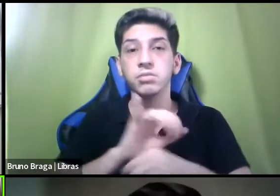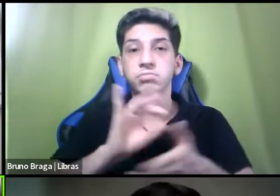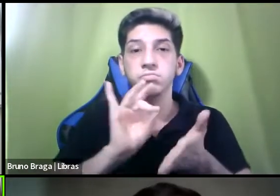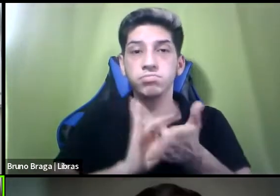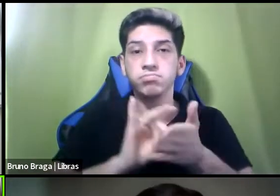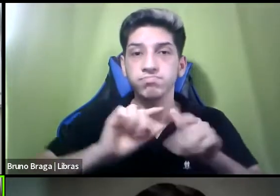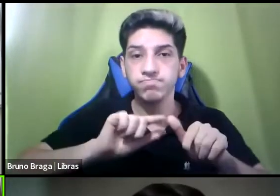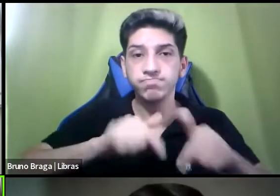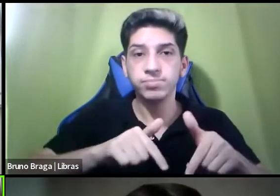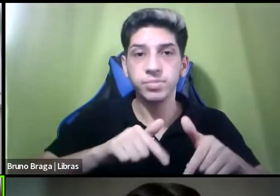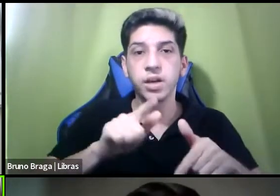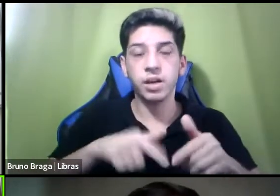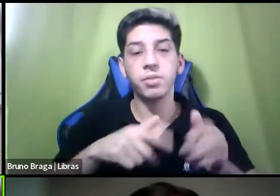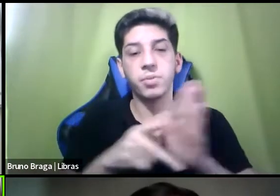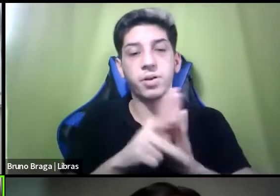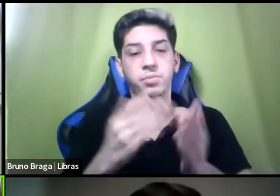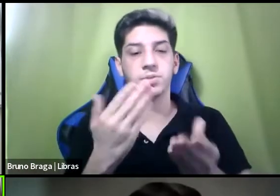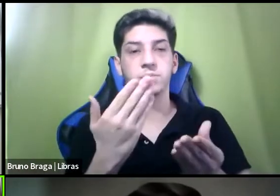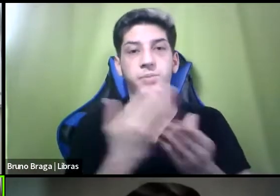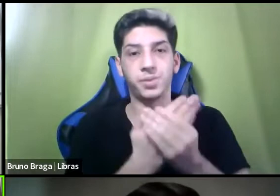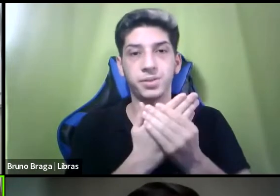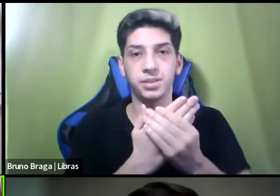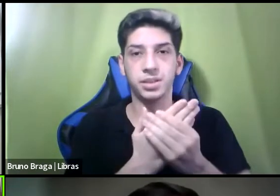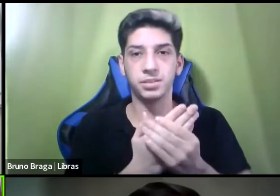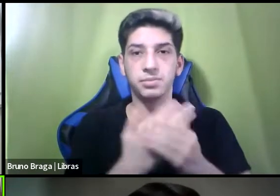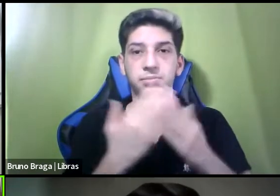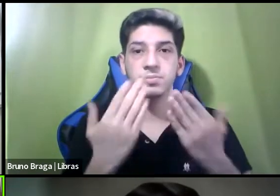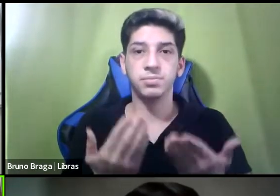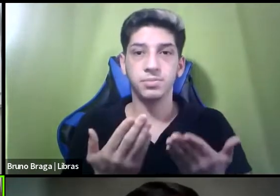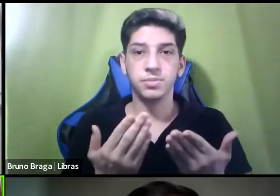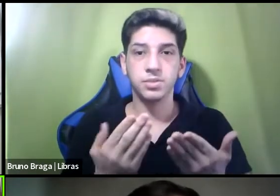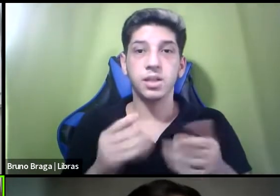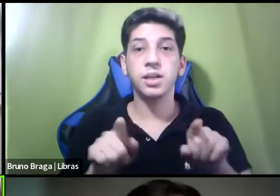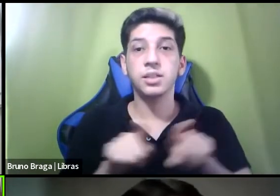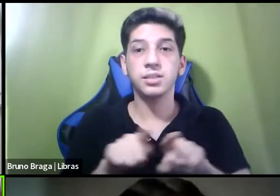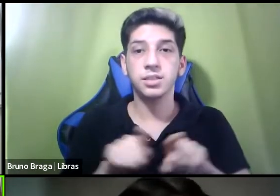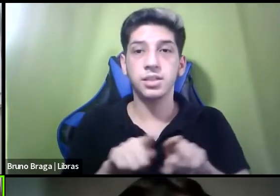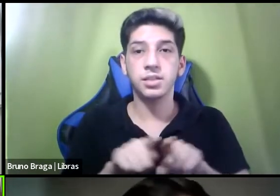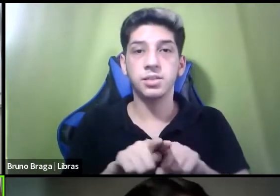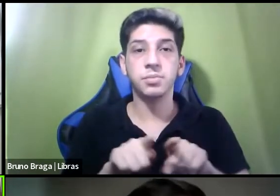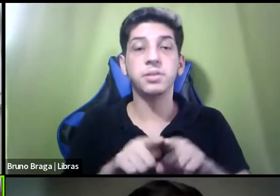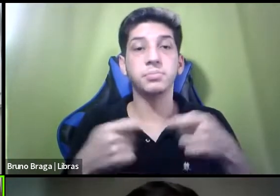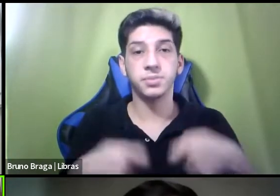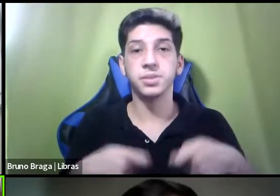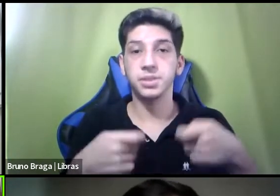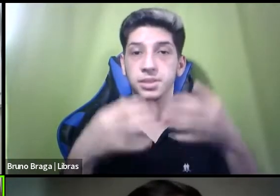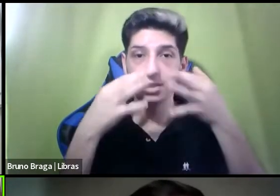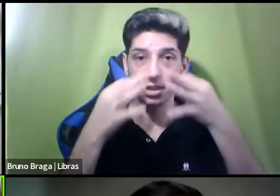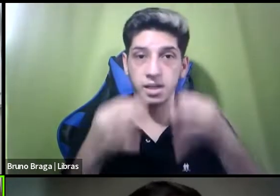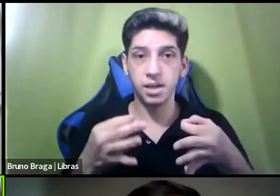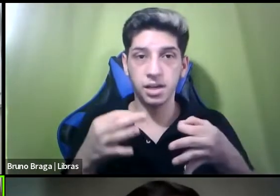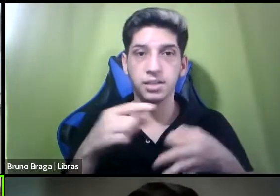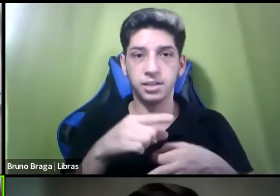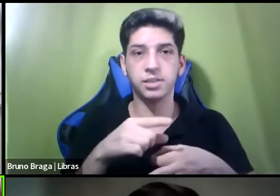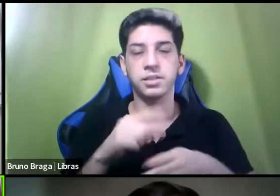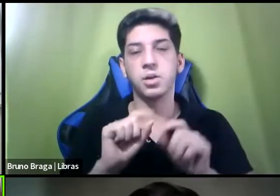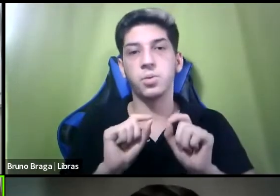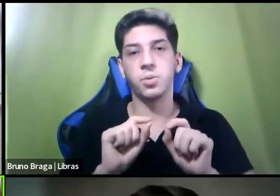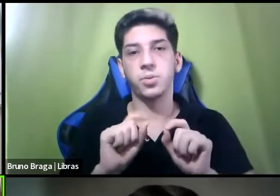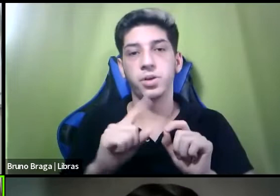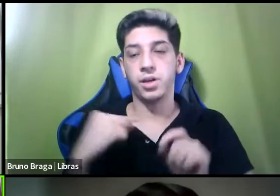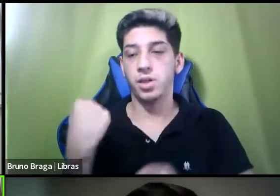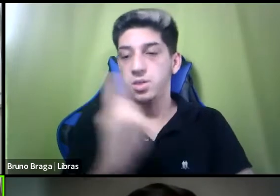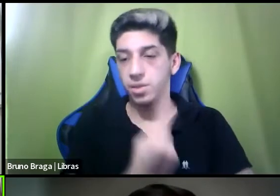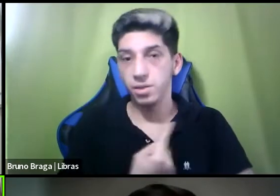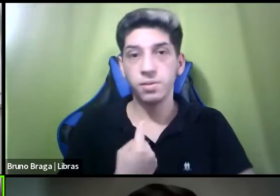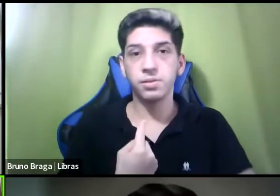medidas processuais, né, então também chamando atenção o quanto nós